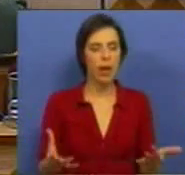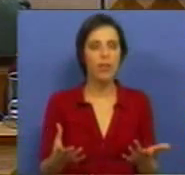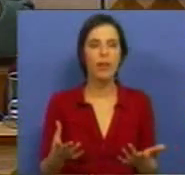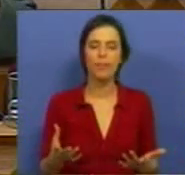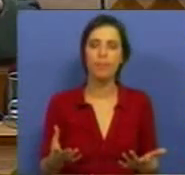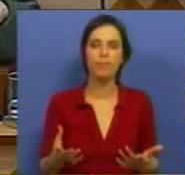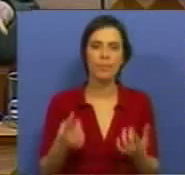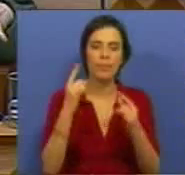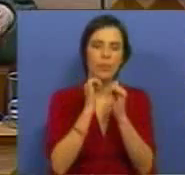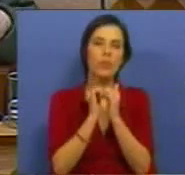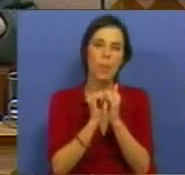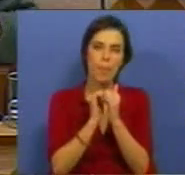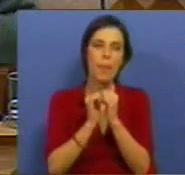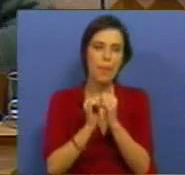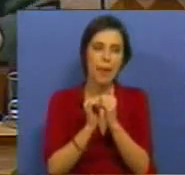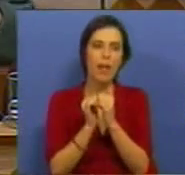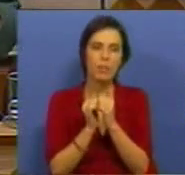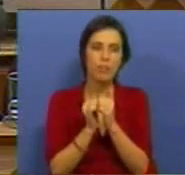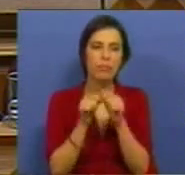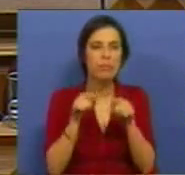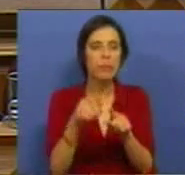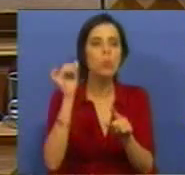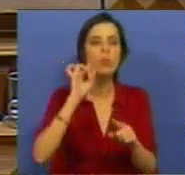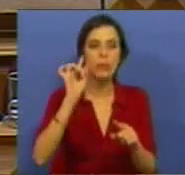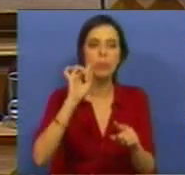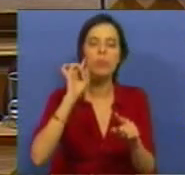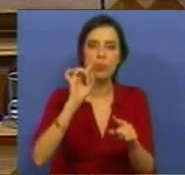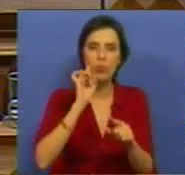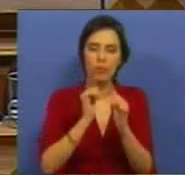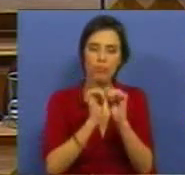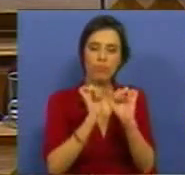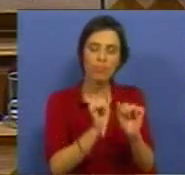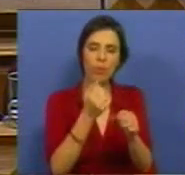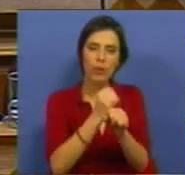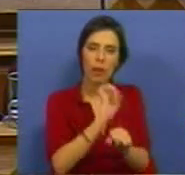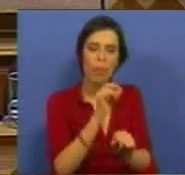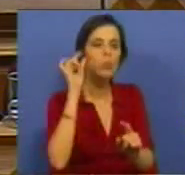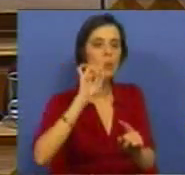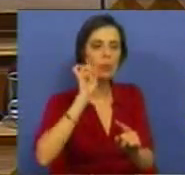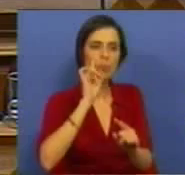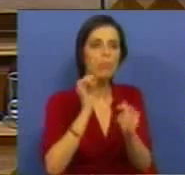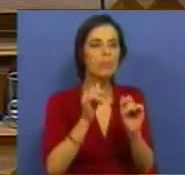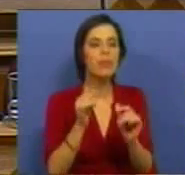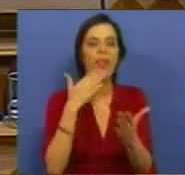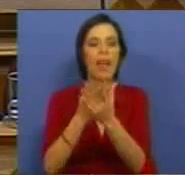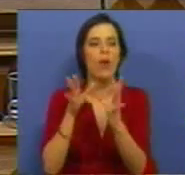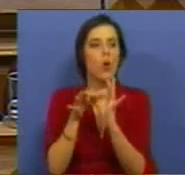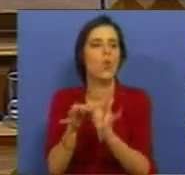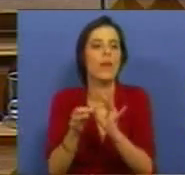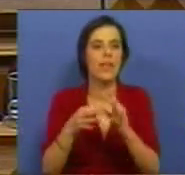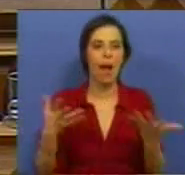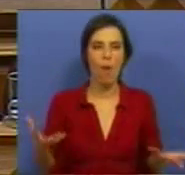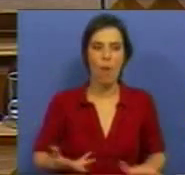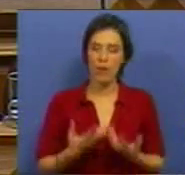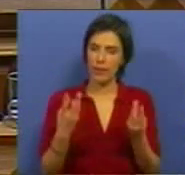um papel muito importante, porque tem um papel de coesão, tem um